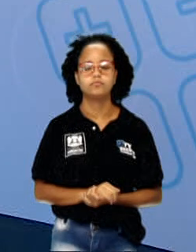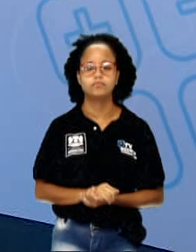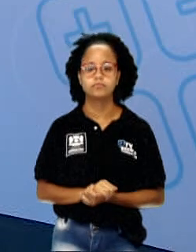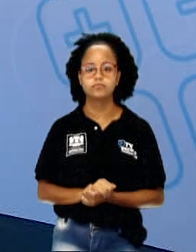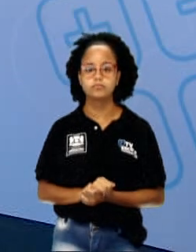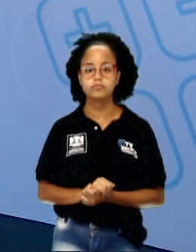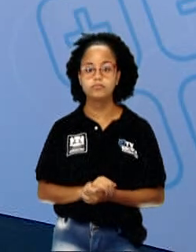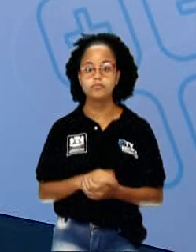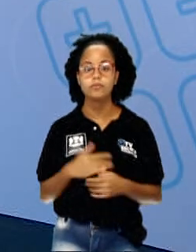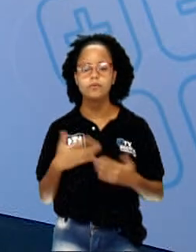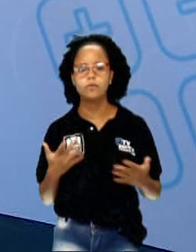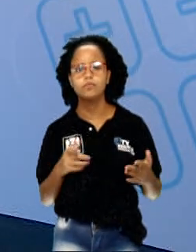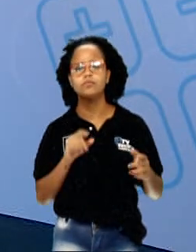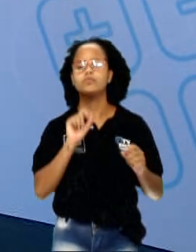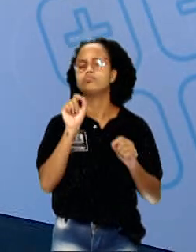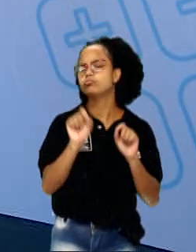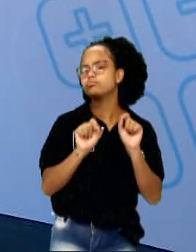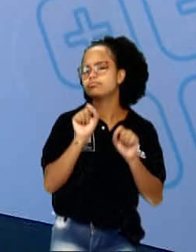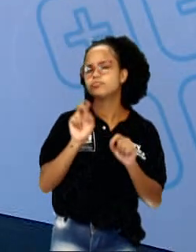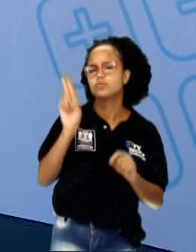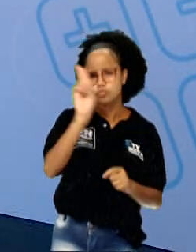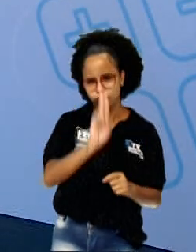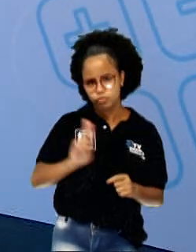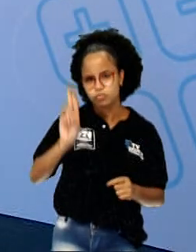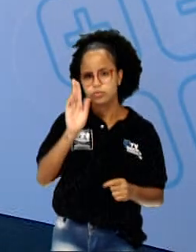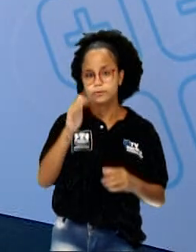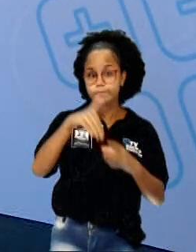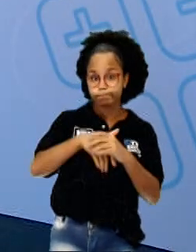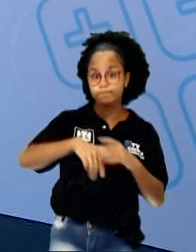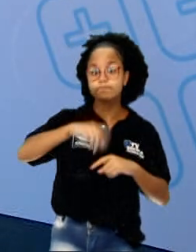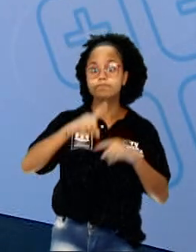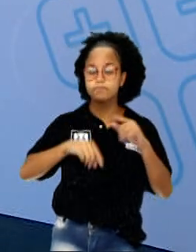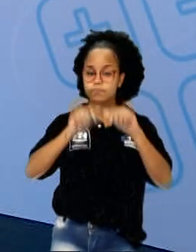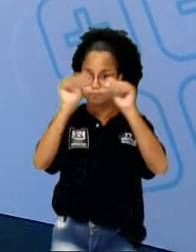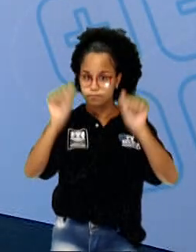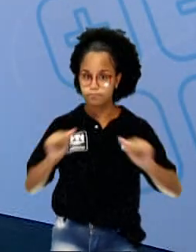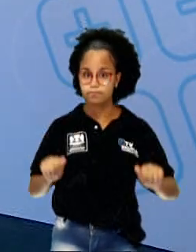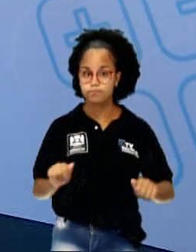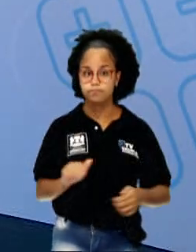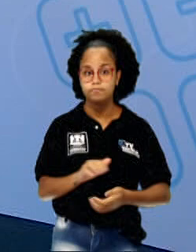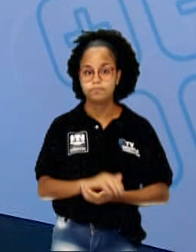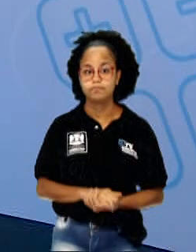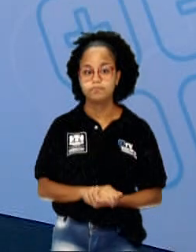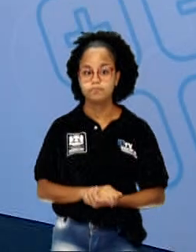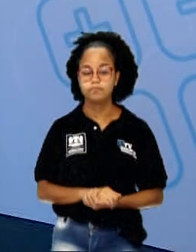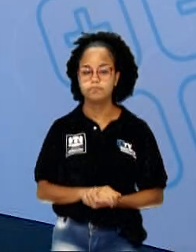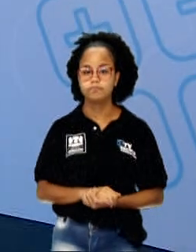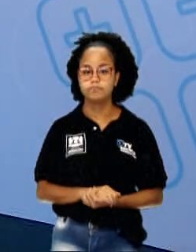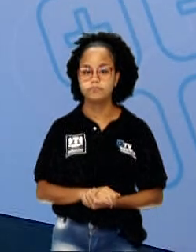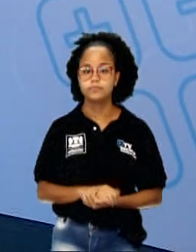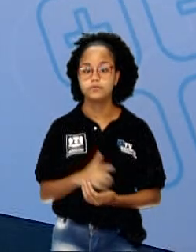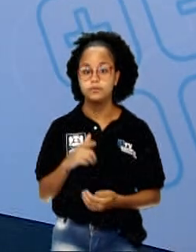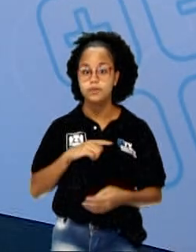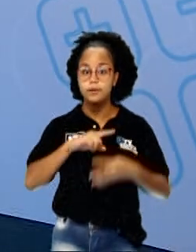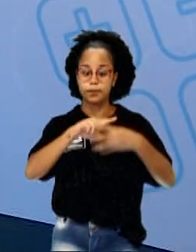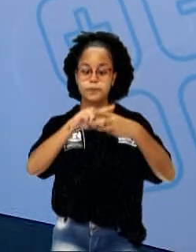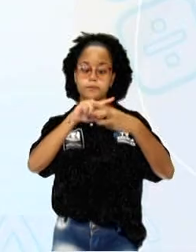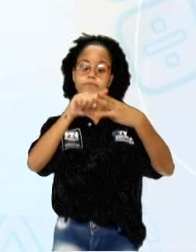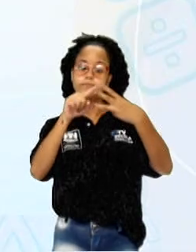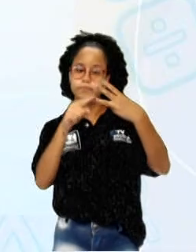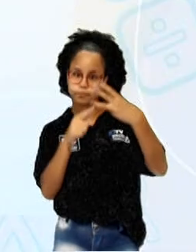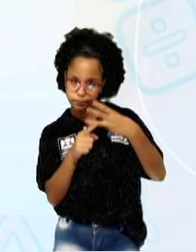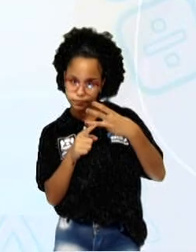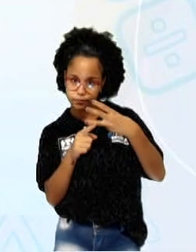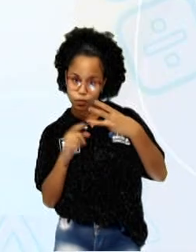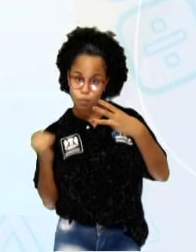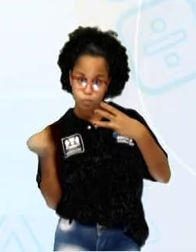Então, o que é eu uso dentro da materialidade na arte? Então, a gente vai ver que tem três peças